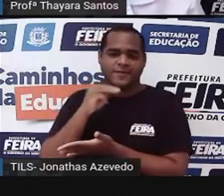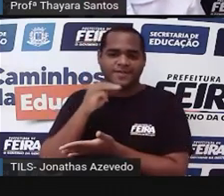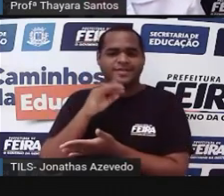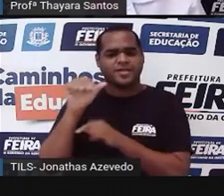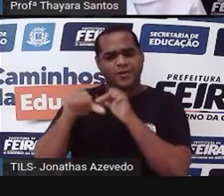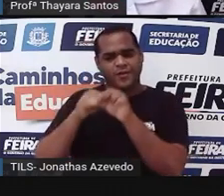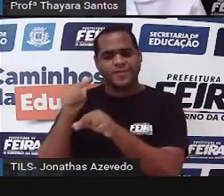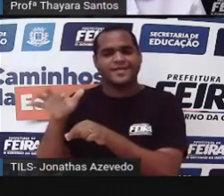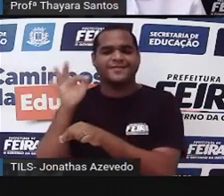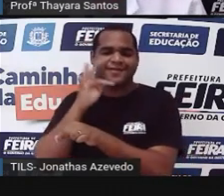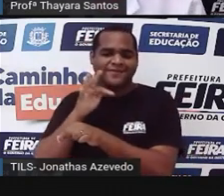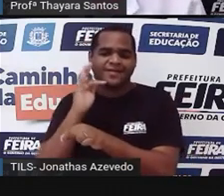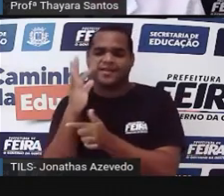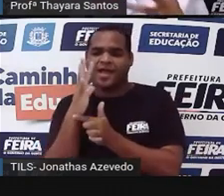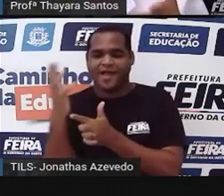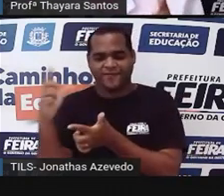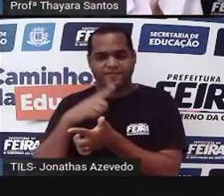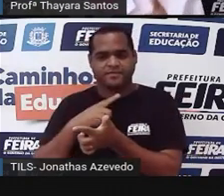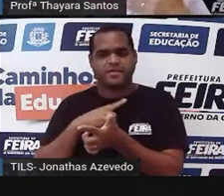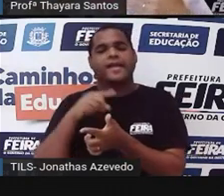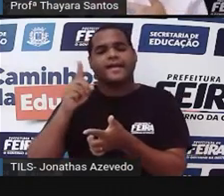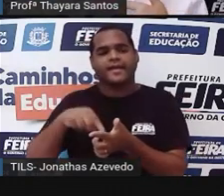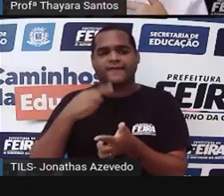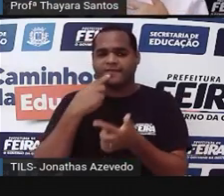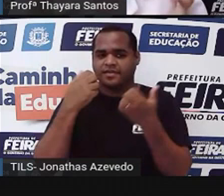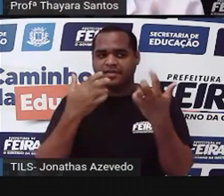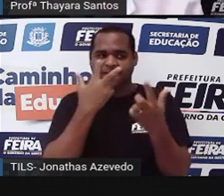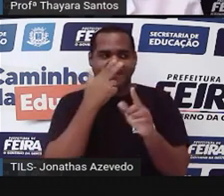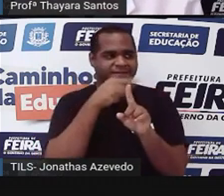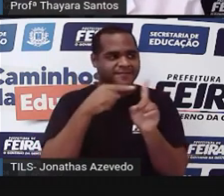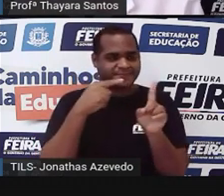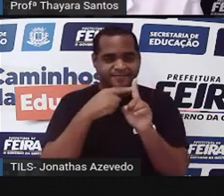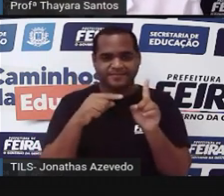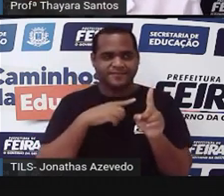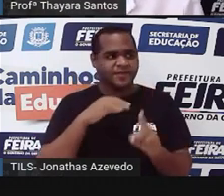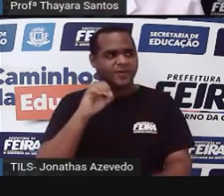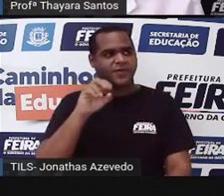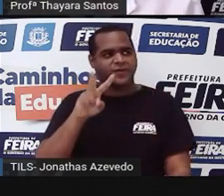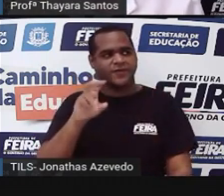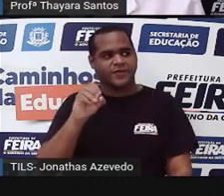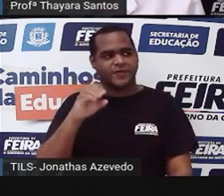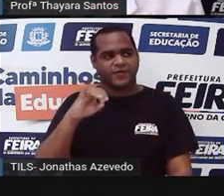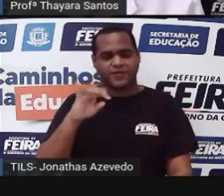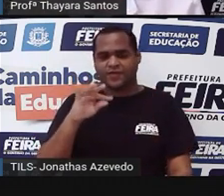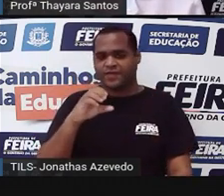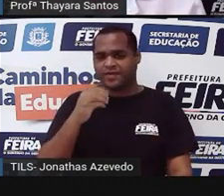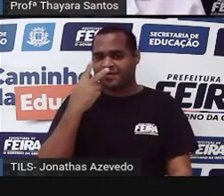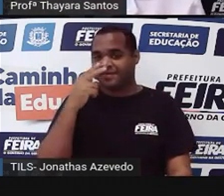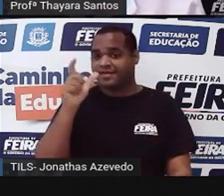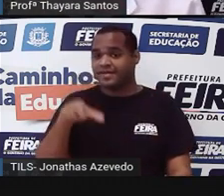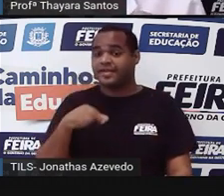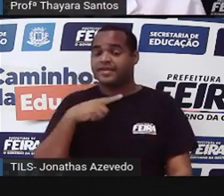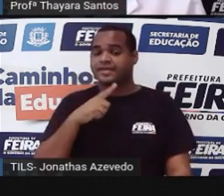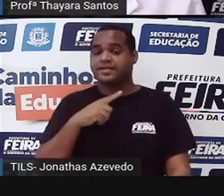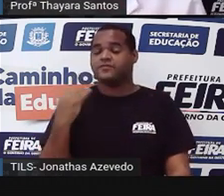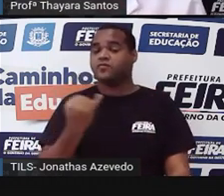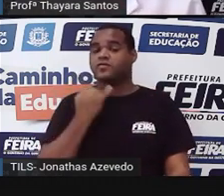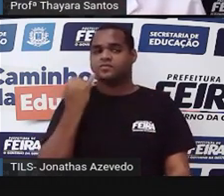caso das plantas. Então a osfera é bem parecida com o nosso avós. Então, em um dado momento,